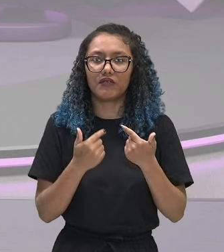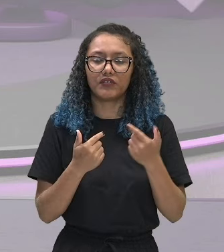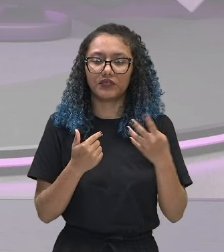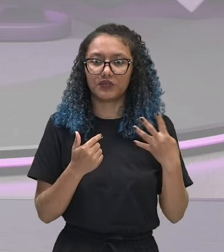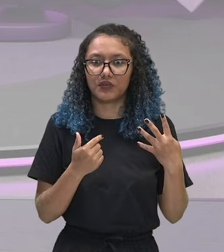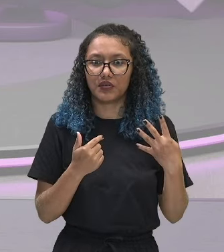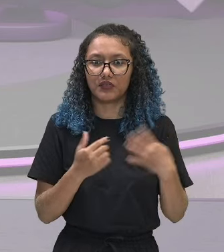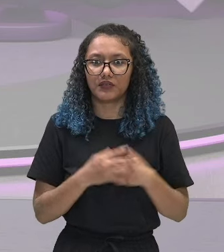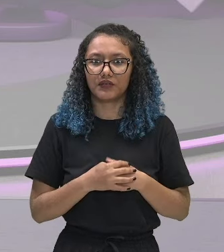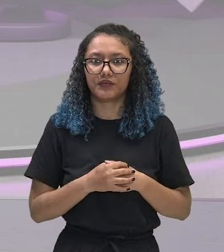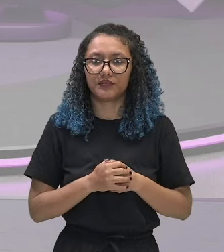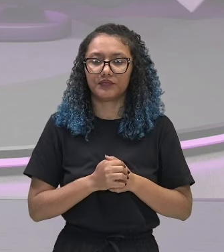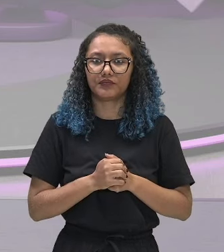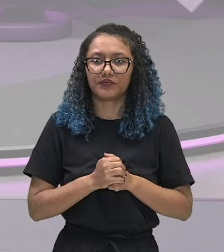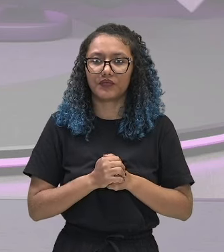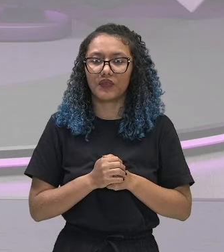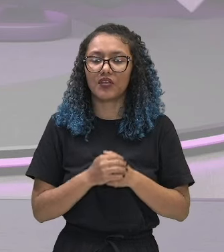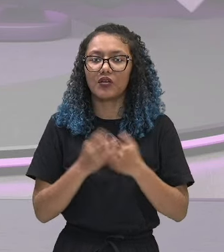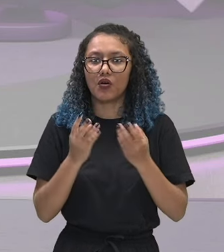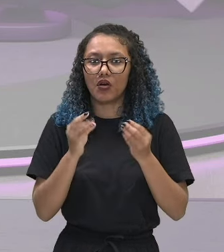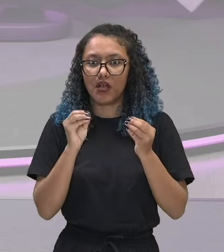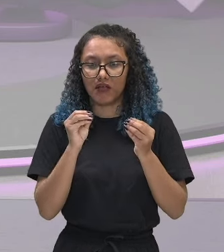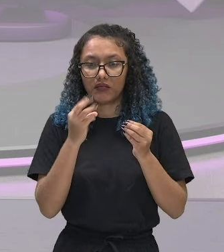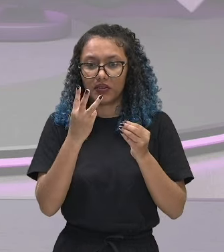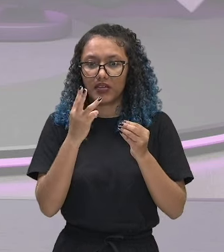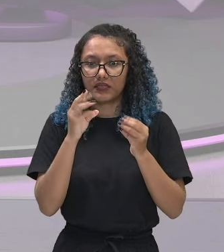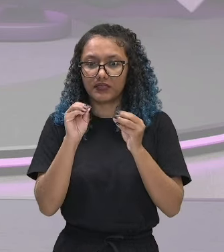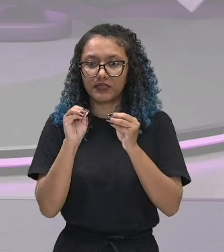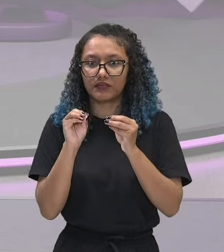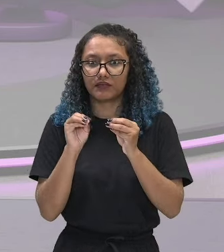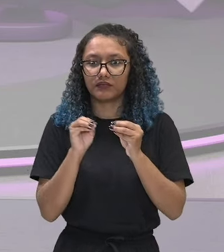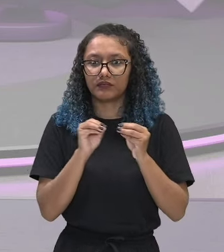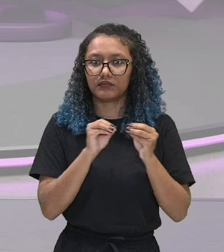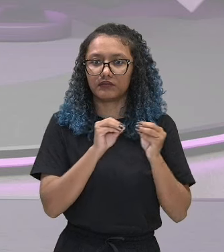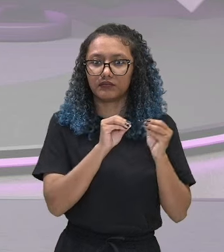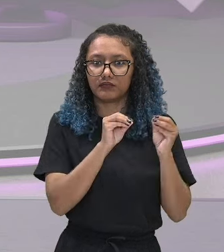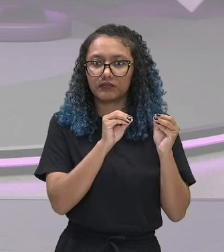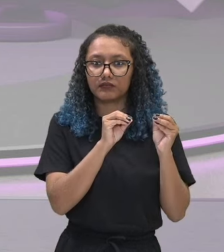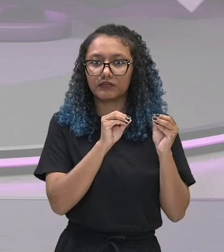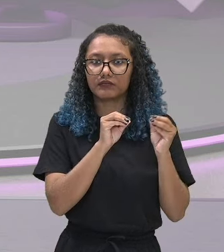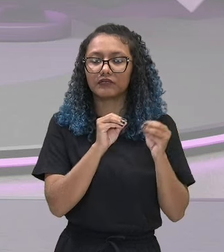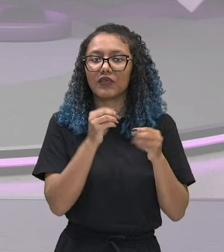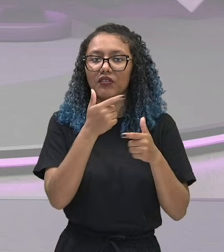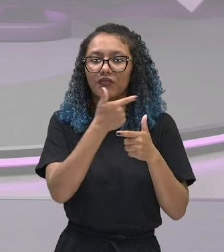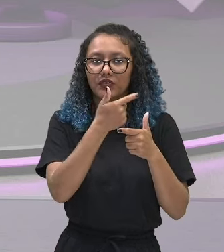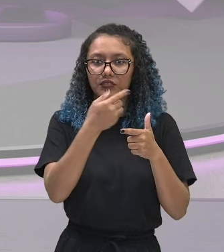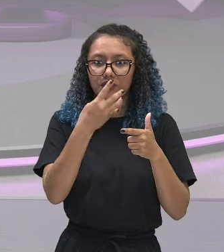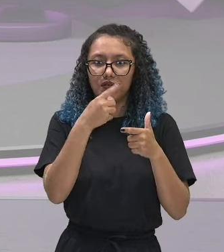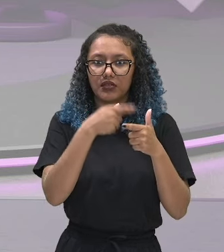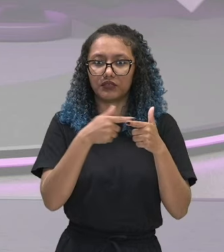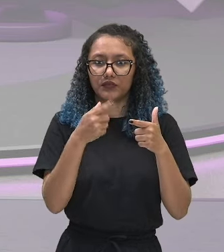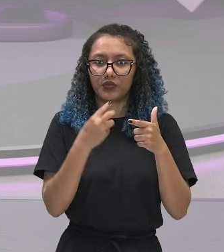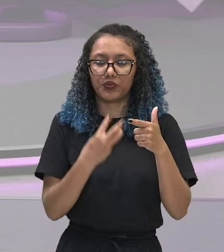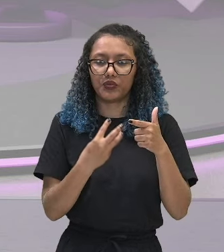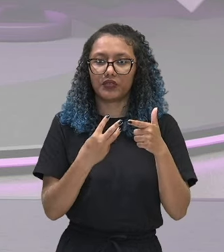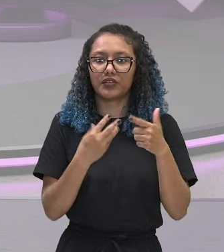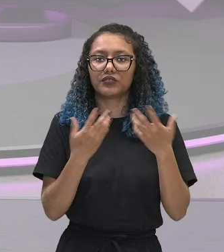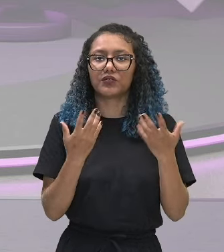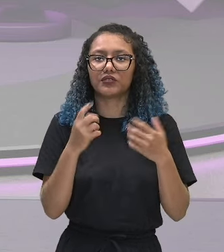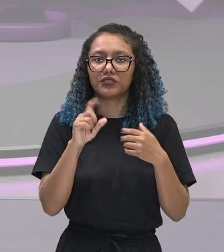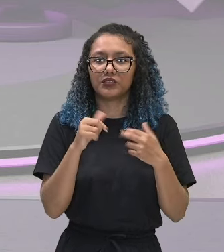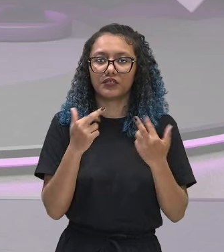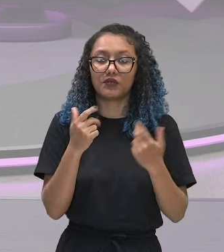Agora a gente passa o 3 dividindo. Vamos ter x igual a 24 sobre 3. 24 dividido por 3 é 8.